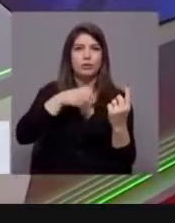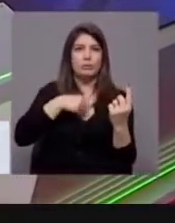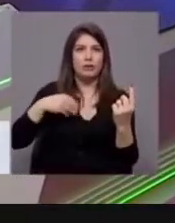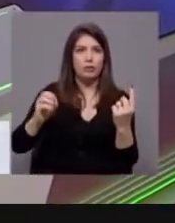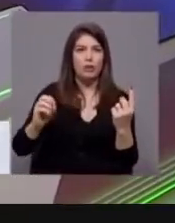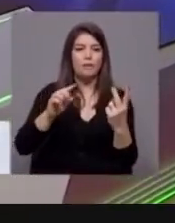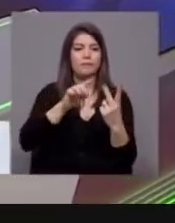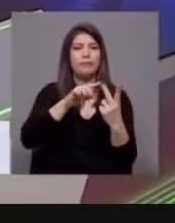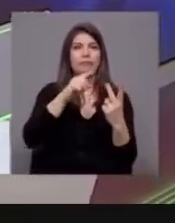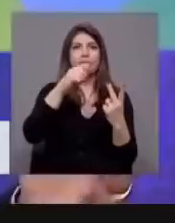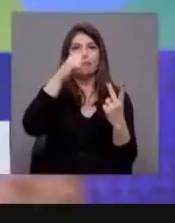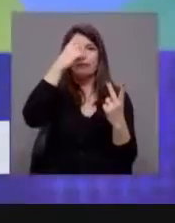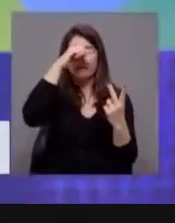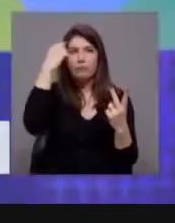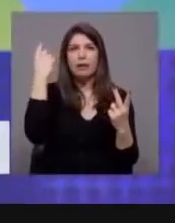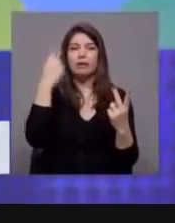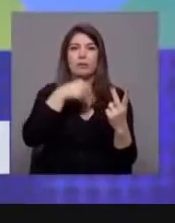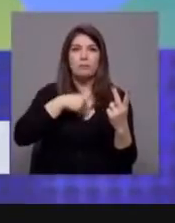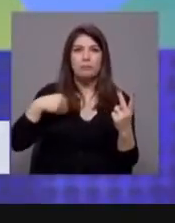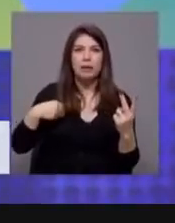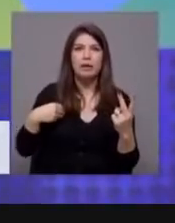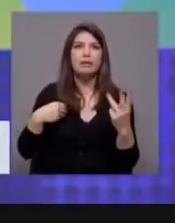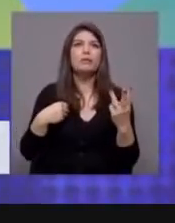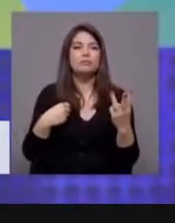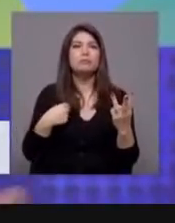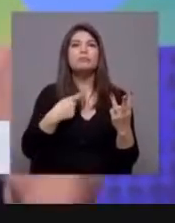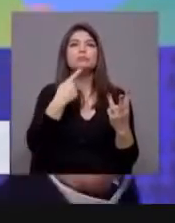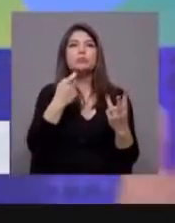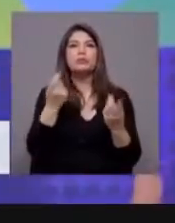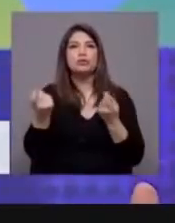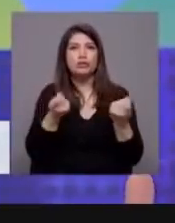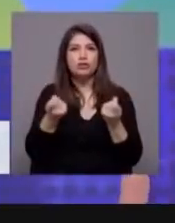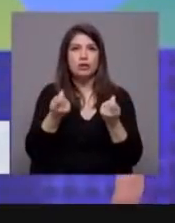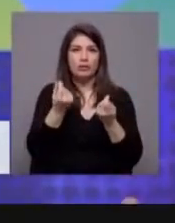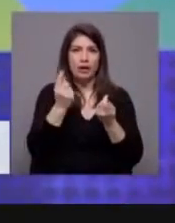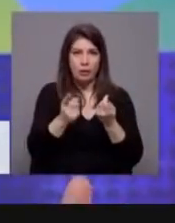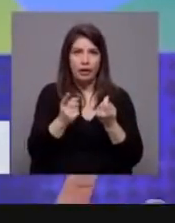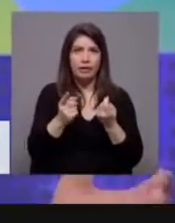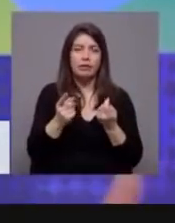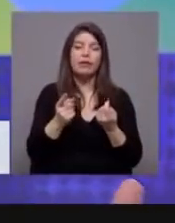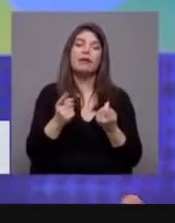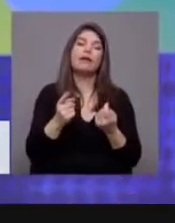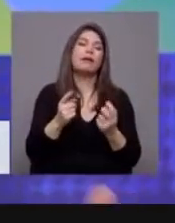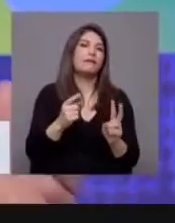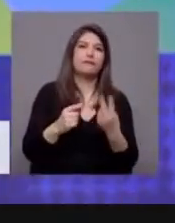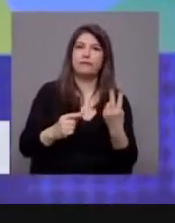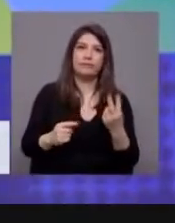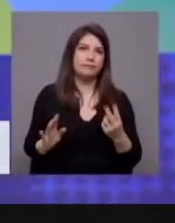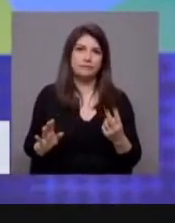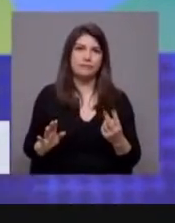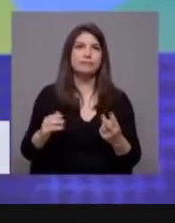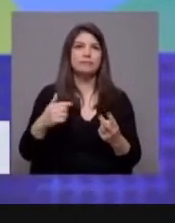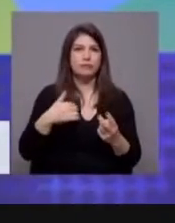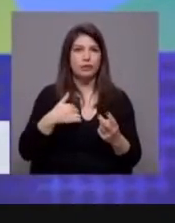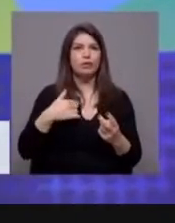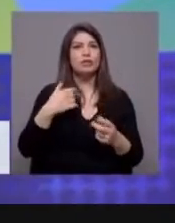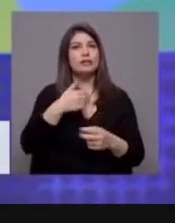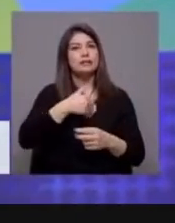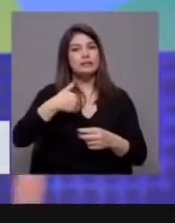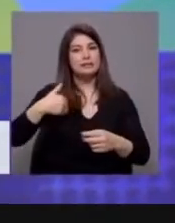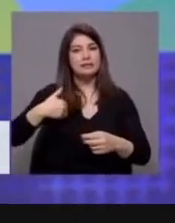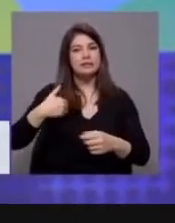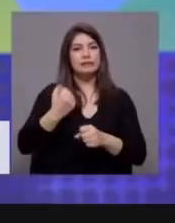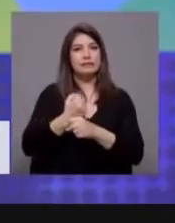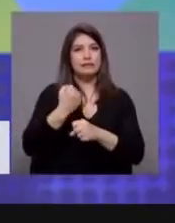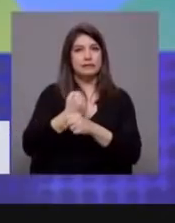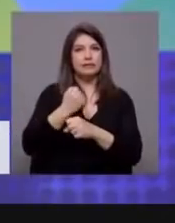não têm que ver só com isso. Portanto, eu pergunto-lhe se a gestão é dinheiro. São ambas as coisas. Nós temos vindo a reforçar sistematicamente o Serviço Nacional